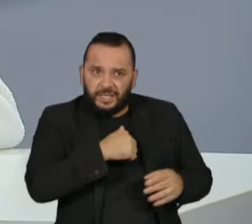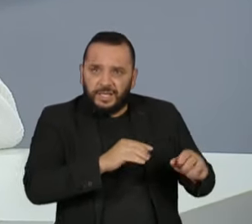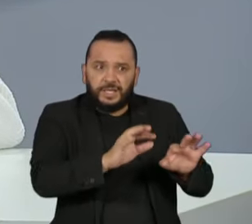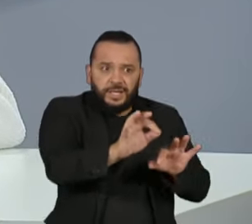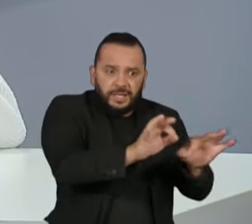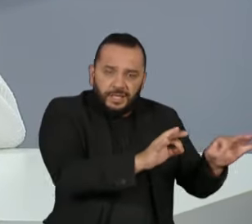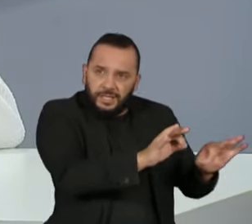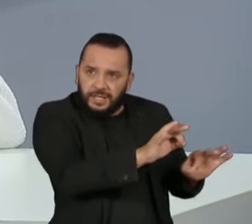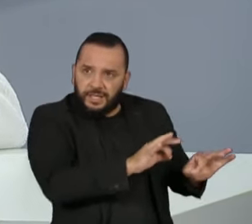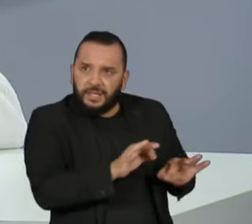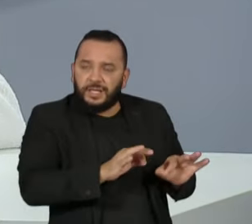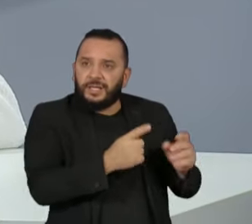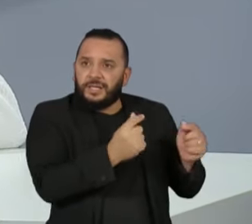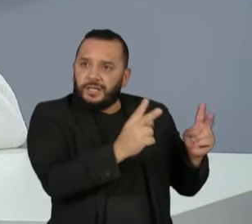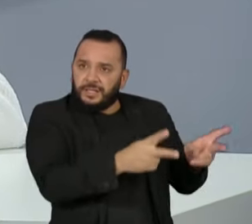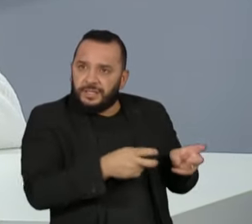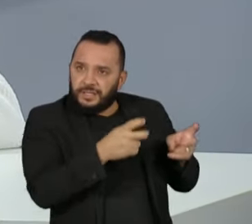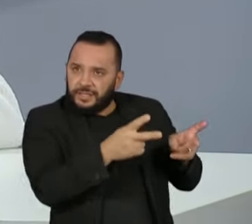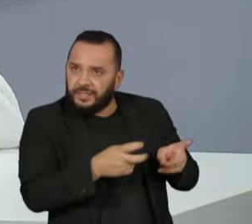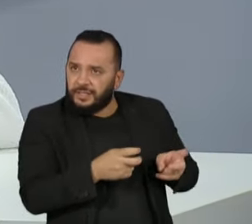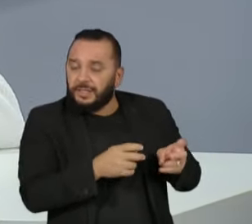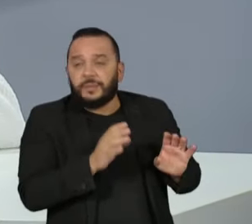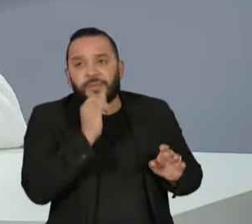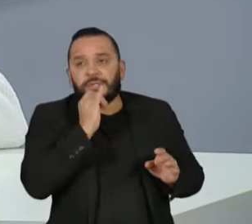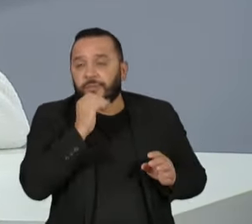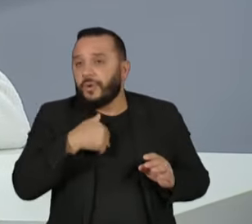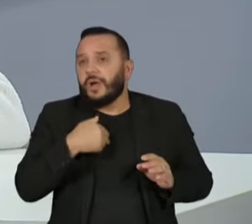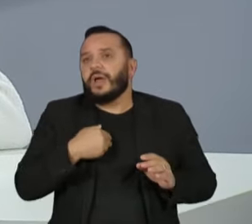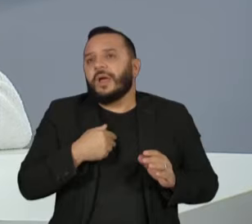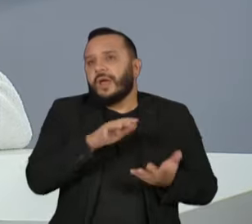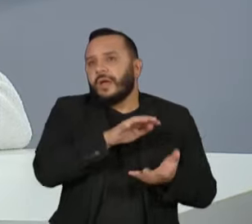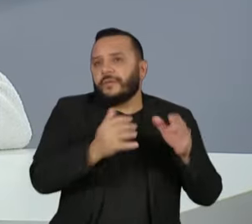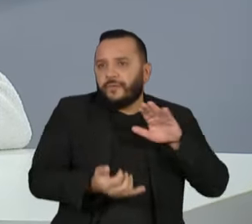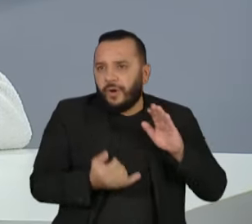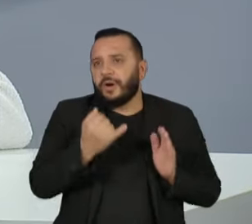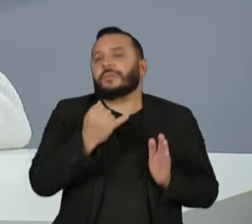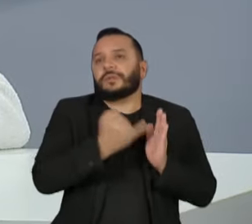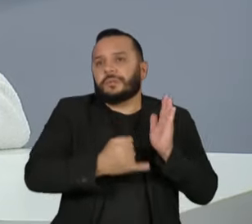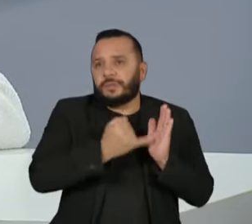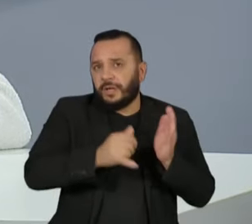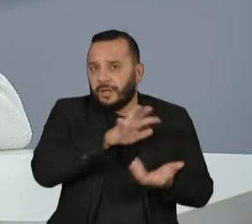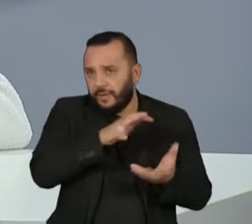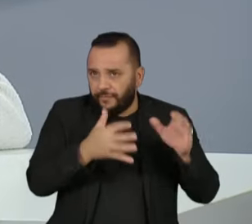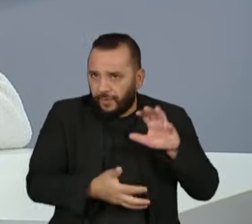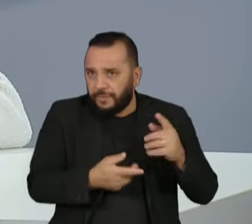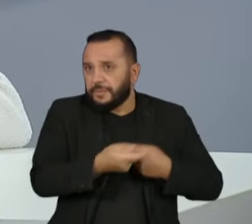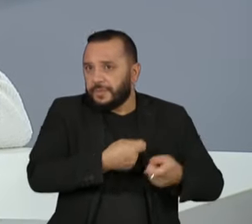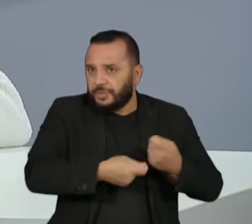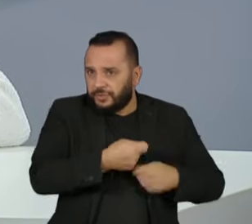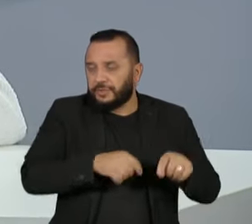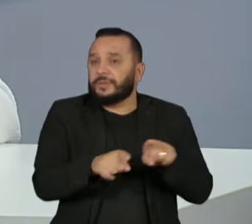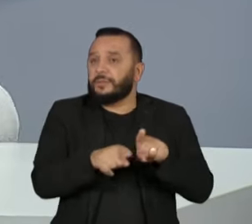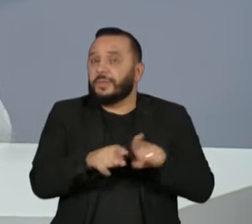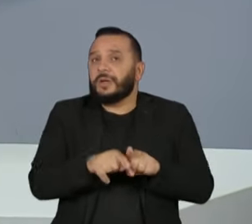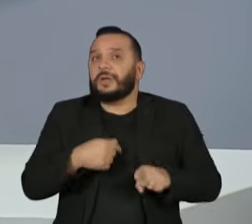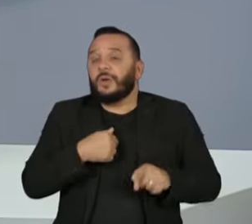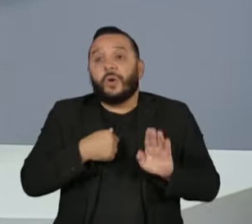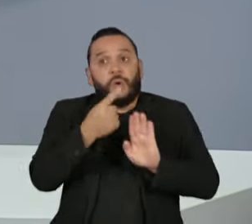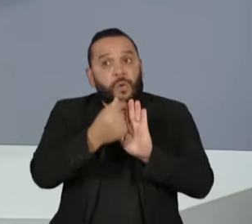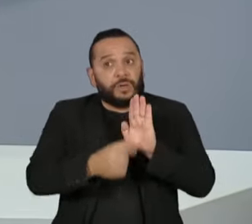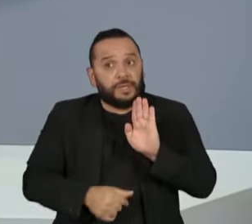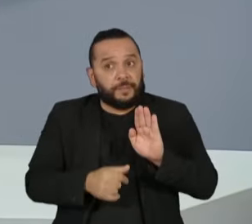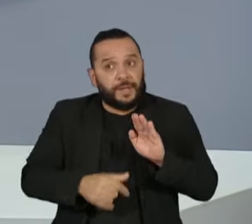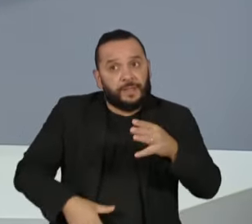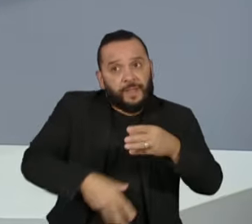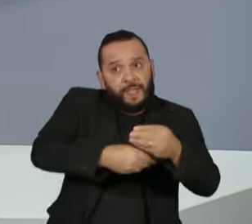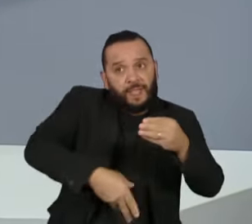despesa, e aí é reforma tributária, reforma administrativa, mexer no orçamento secreto que a Vitória estava falando, o que você